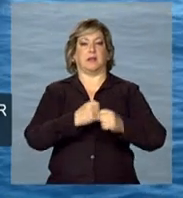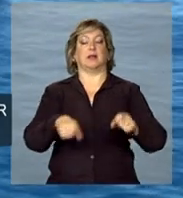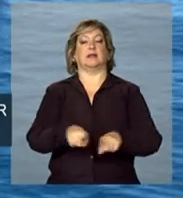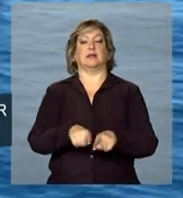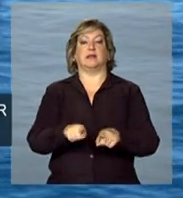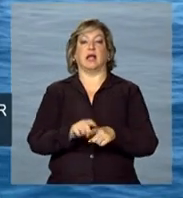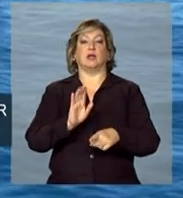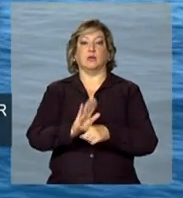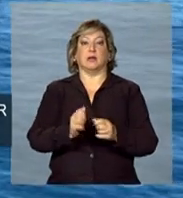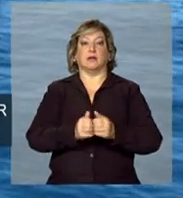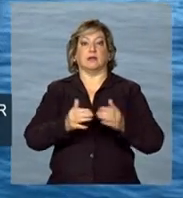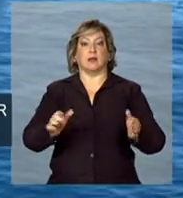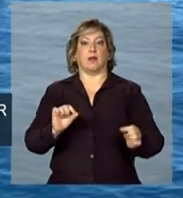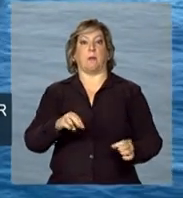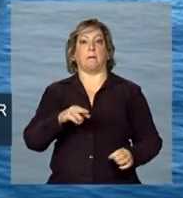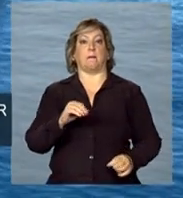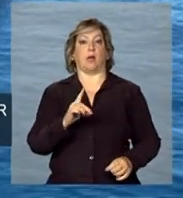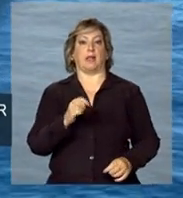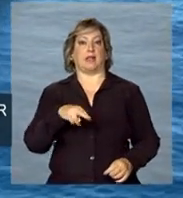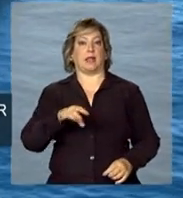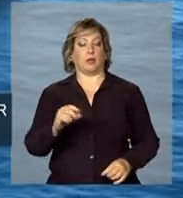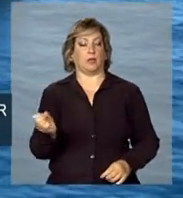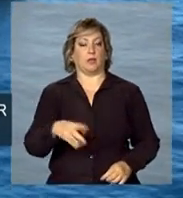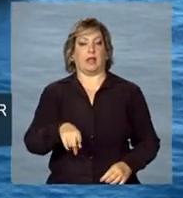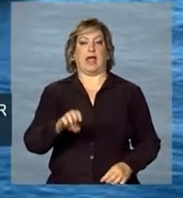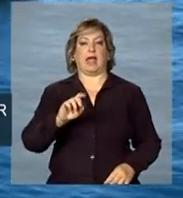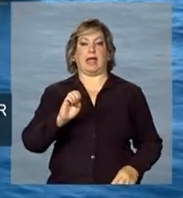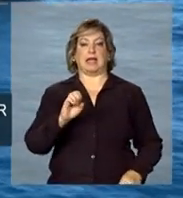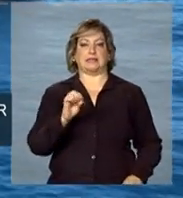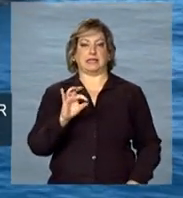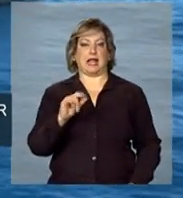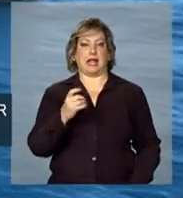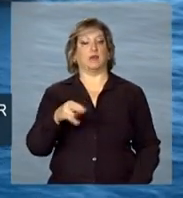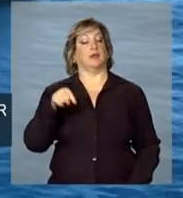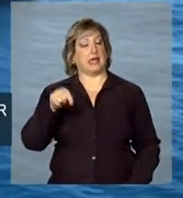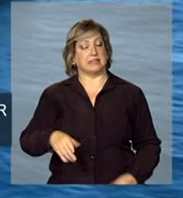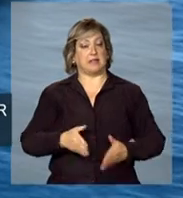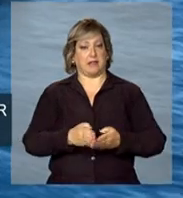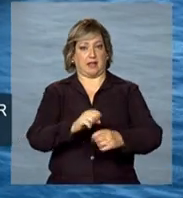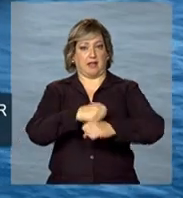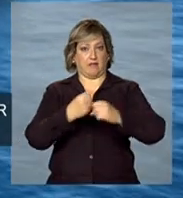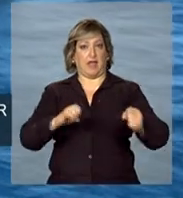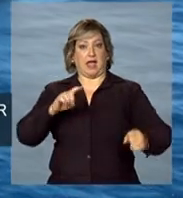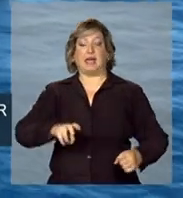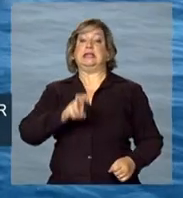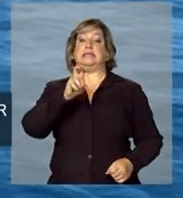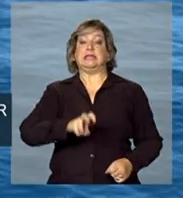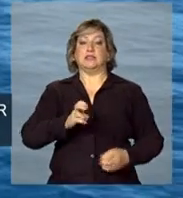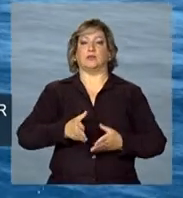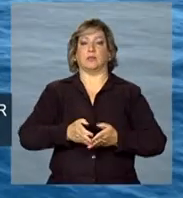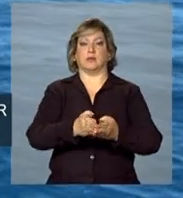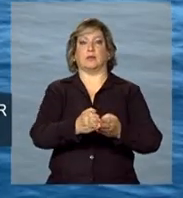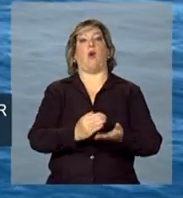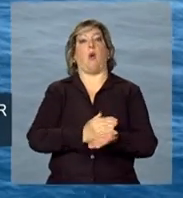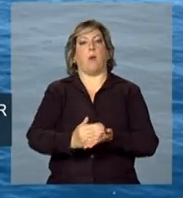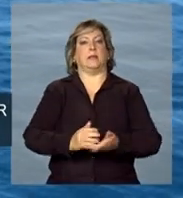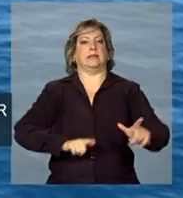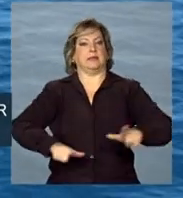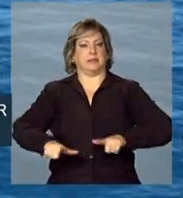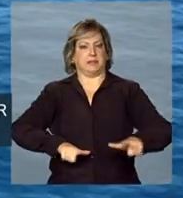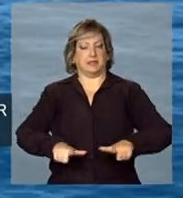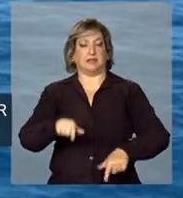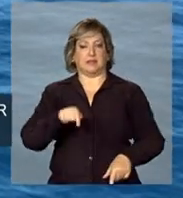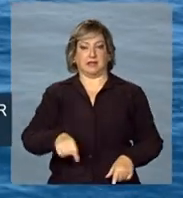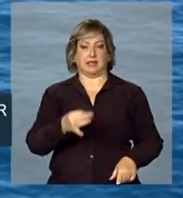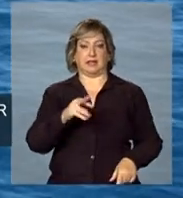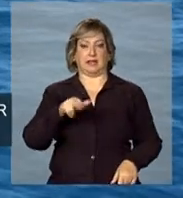modernização de estaleiros. Zumbi dos Palmares é a quinta embarcação do programa a entrar em operação. Segundo dados